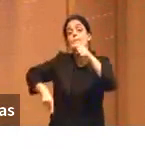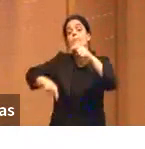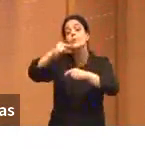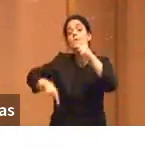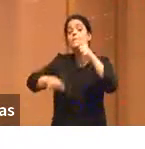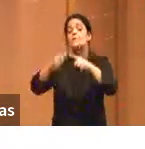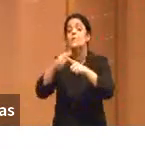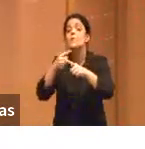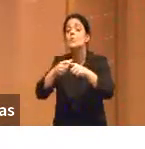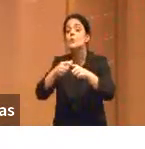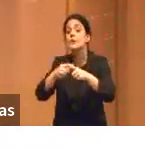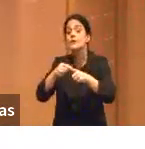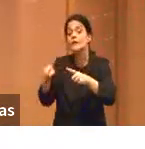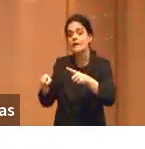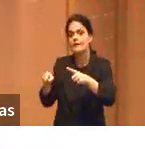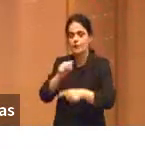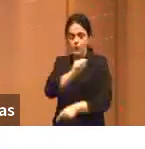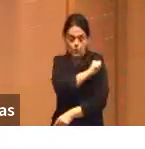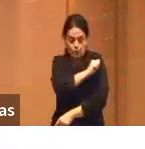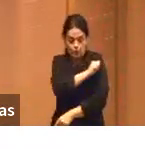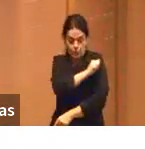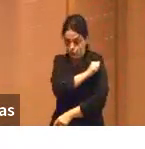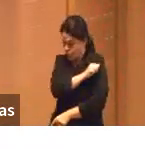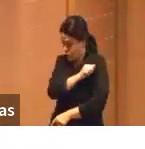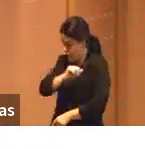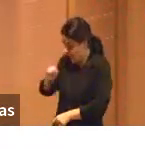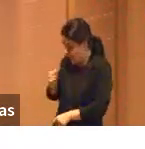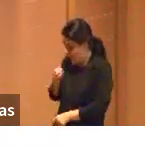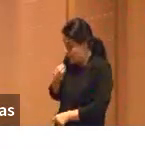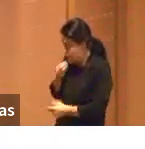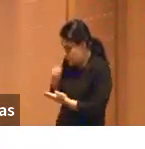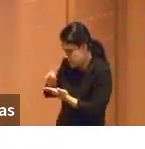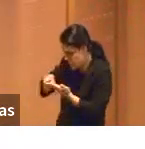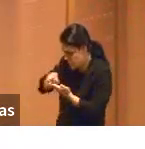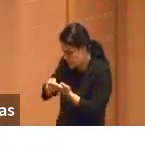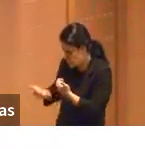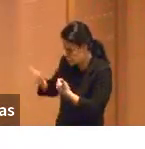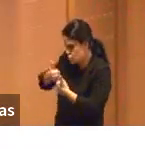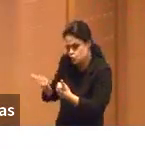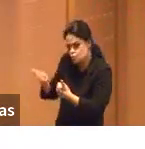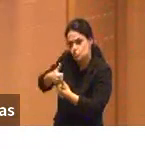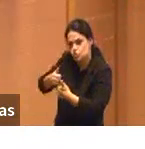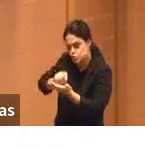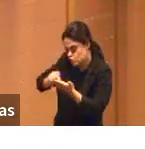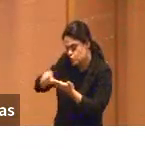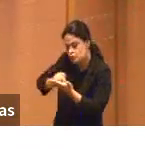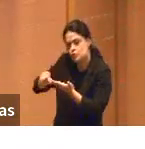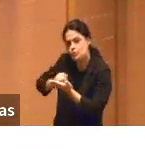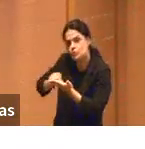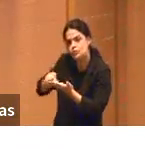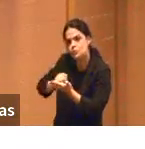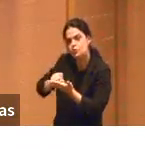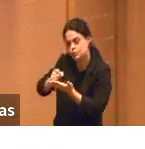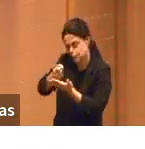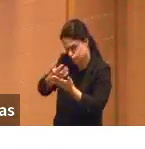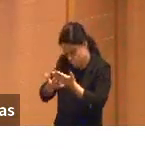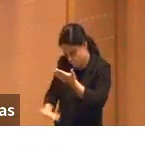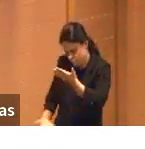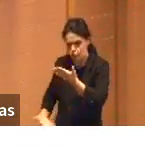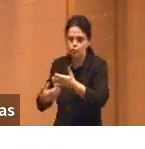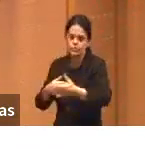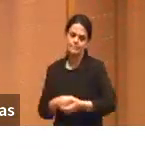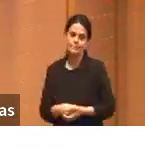fazendo as redações para os estudantes, só que a Globo não avisou que um mês depois eles desproibiram, porque quem não usar essa